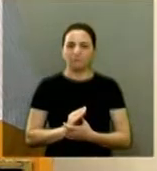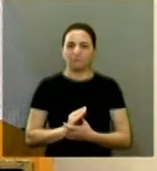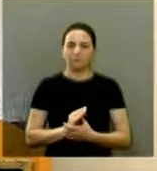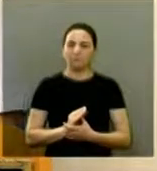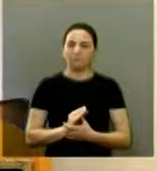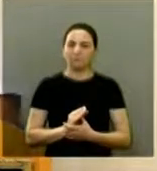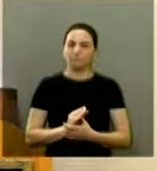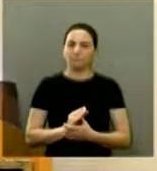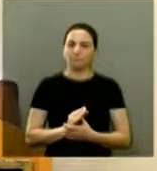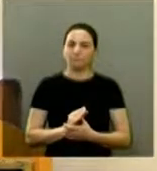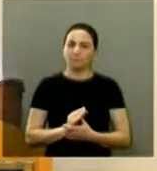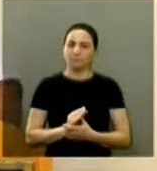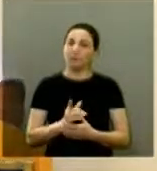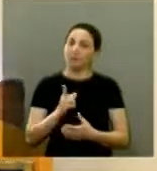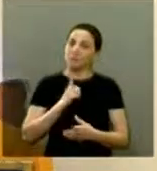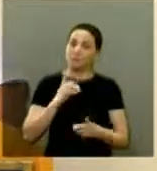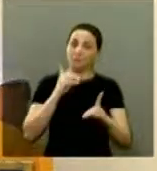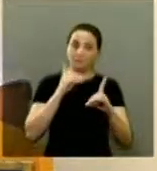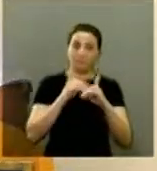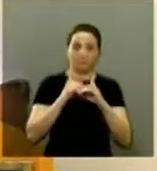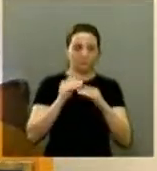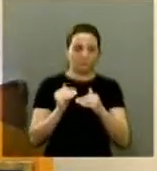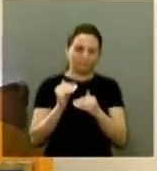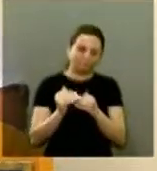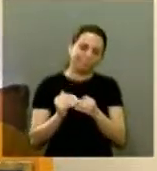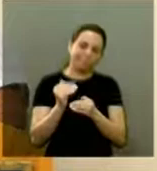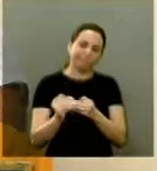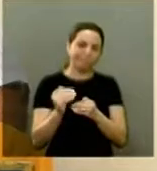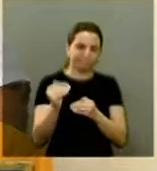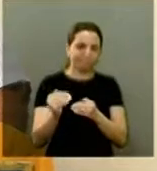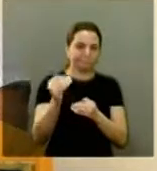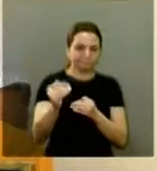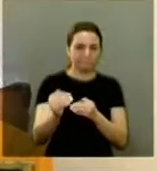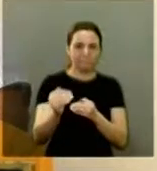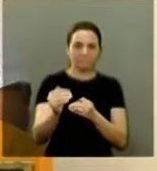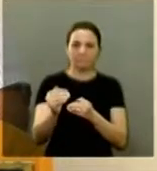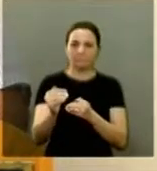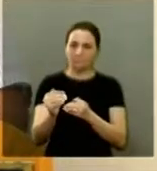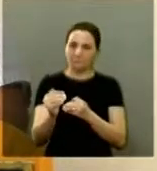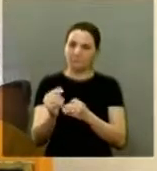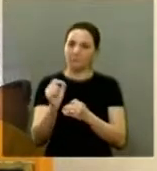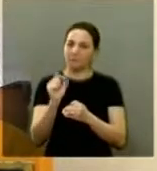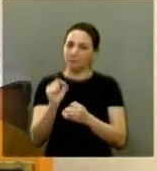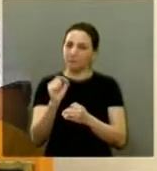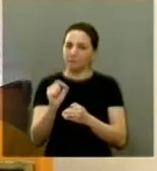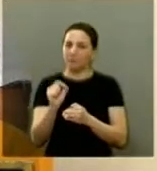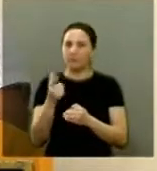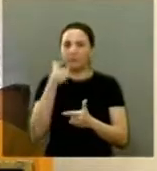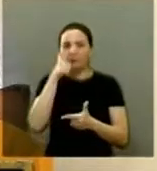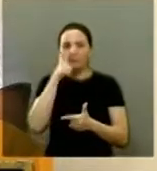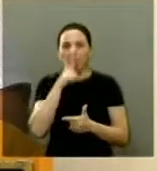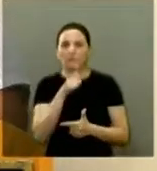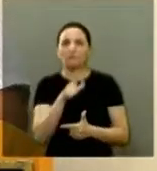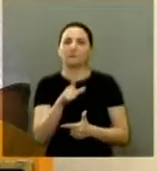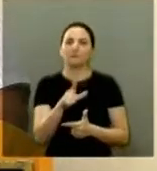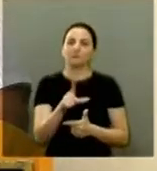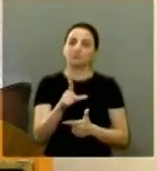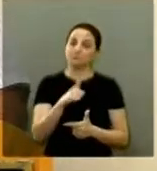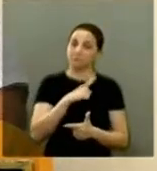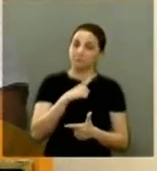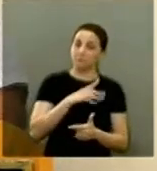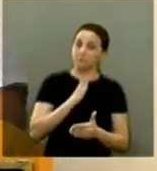democracia a gente está num processo de avanço e que conquistas conseguidas